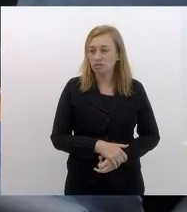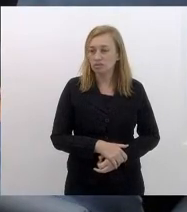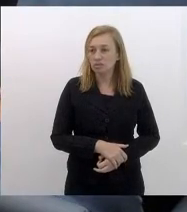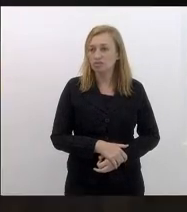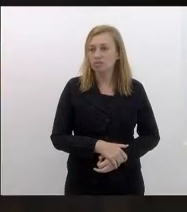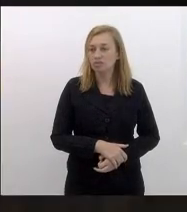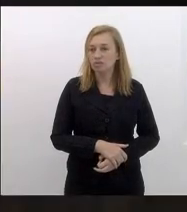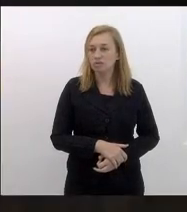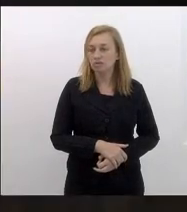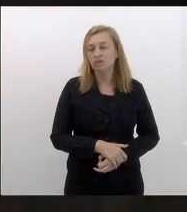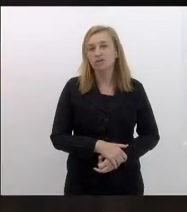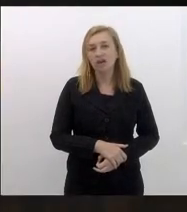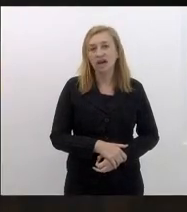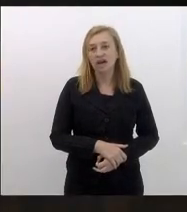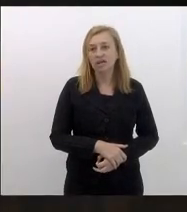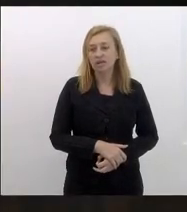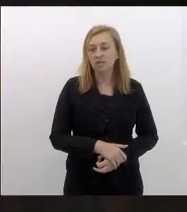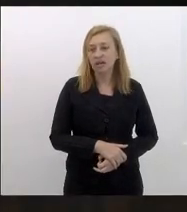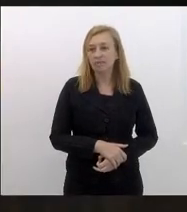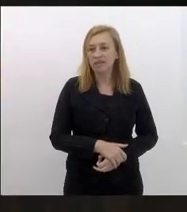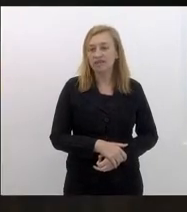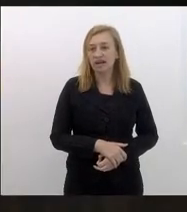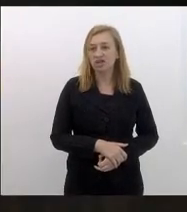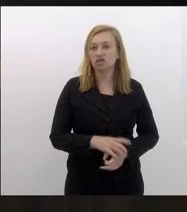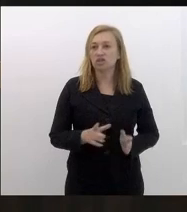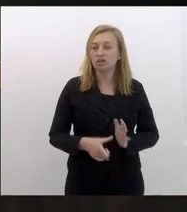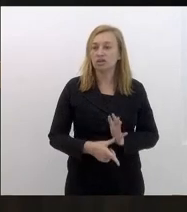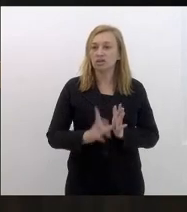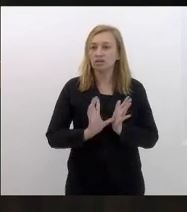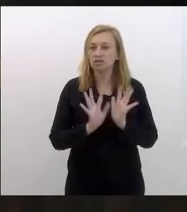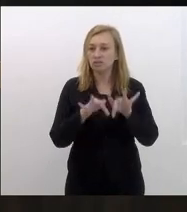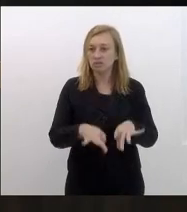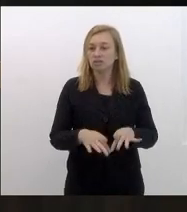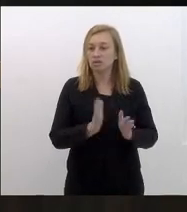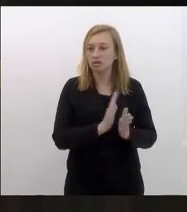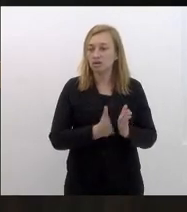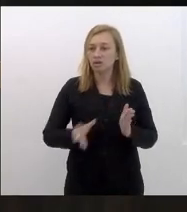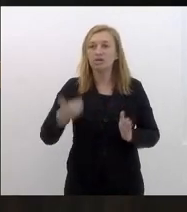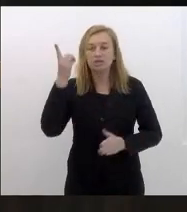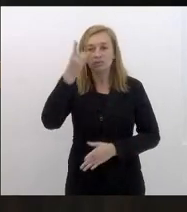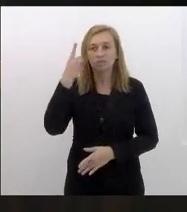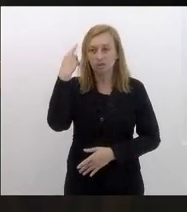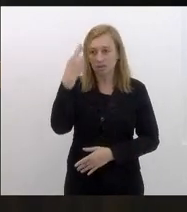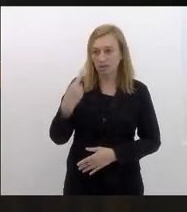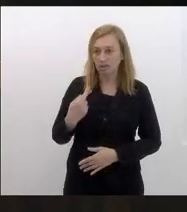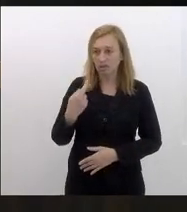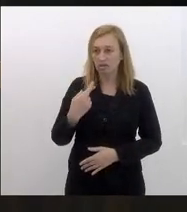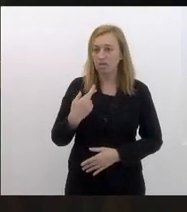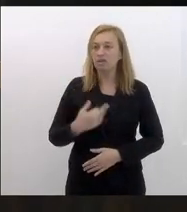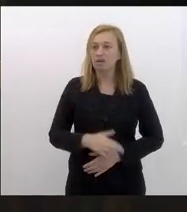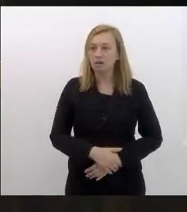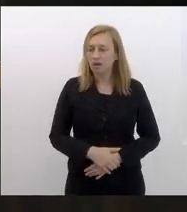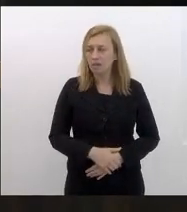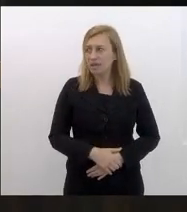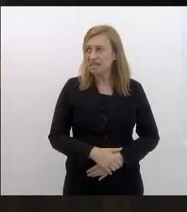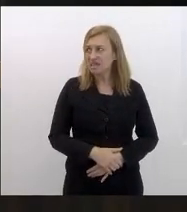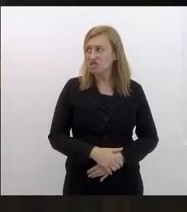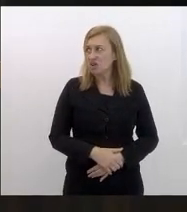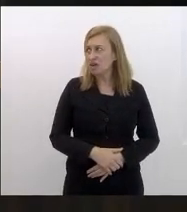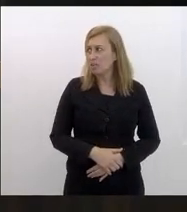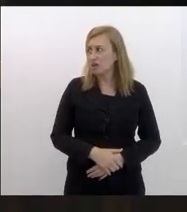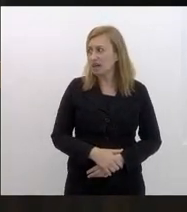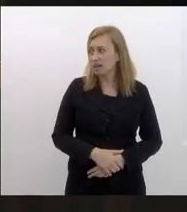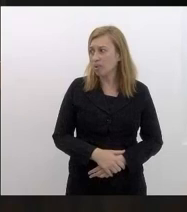antes de encerrar temos pela ordem da deputada Renata e deputada enfermeira Regiane declaração de voto